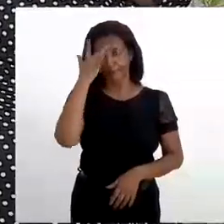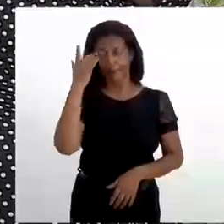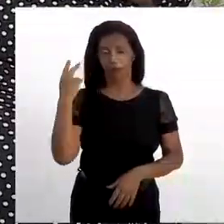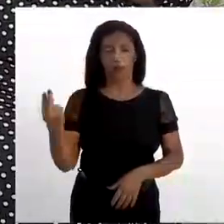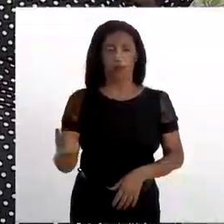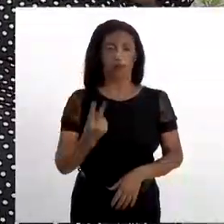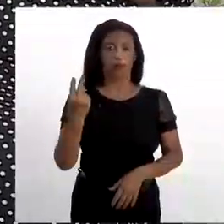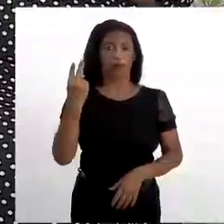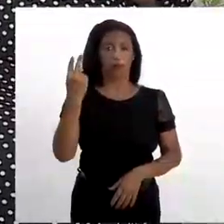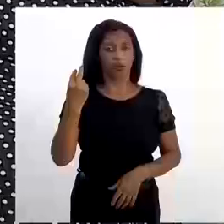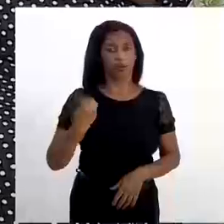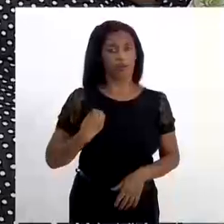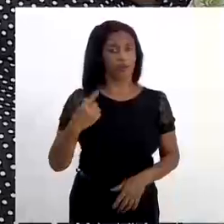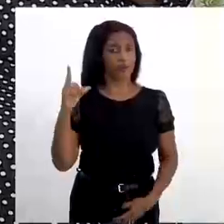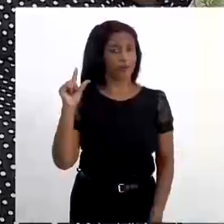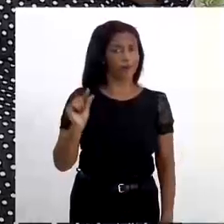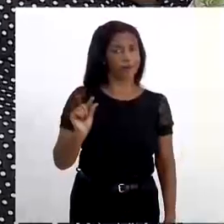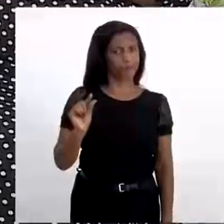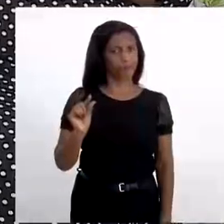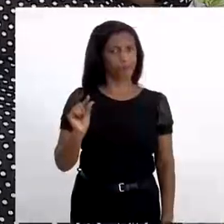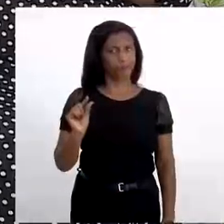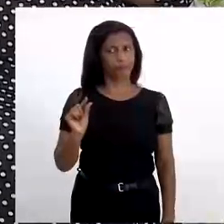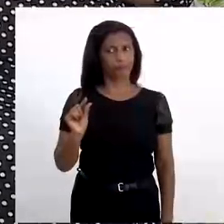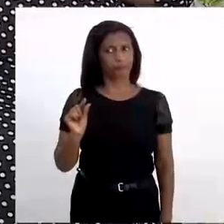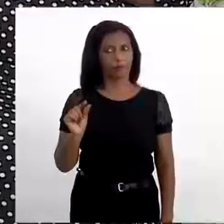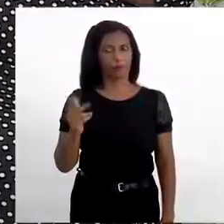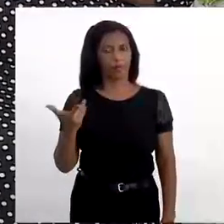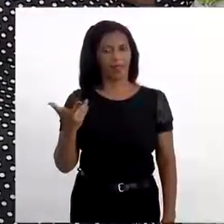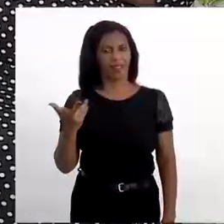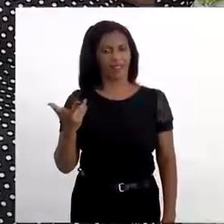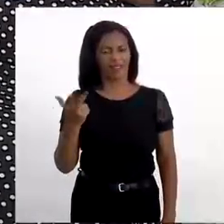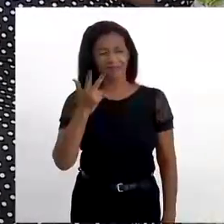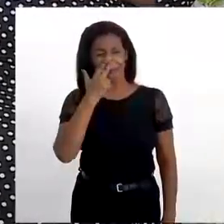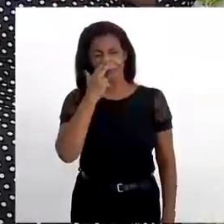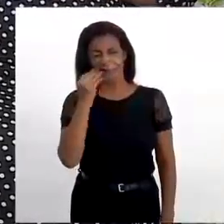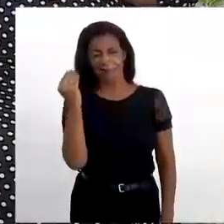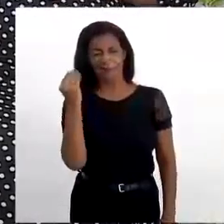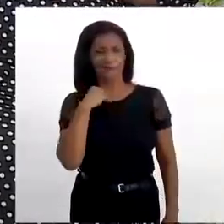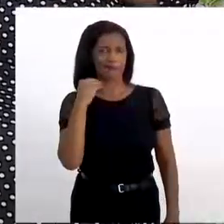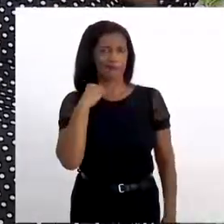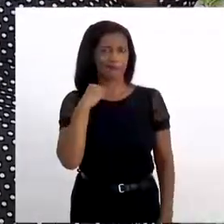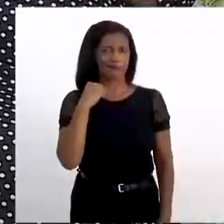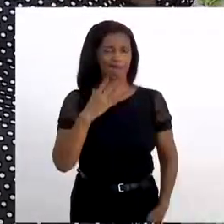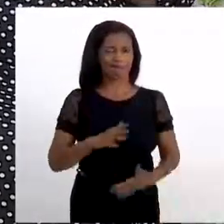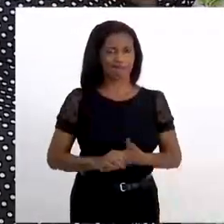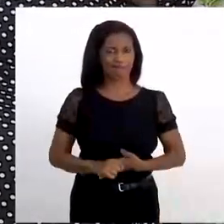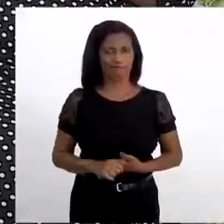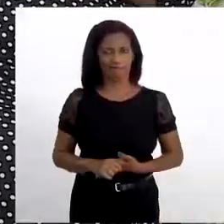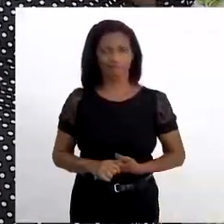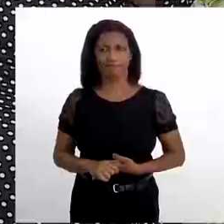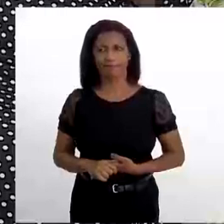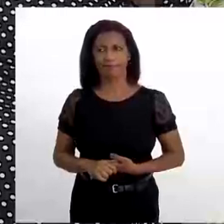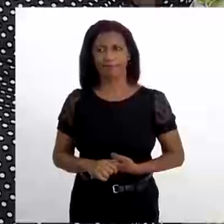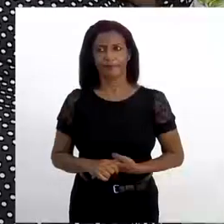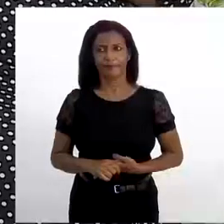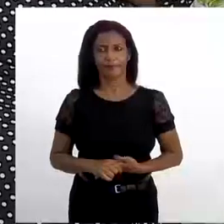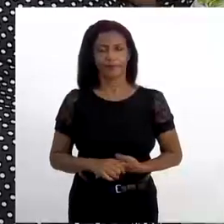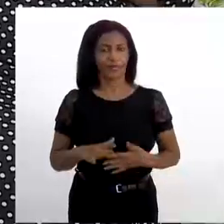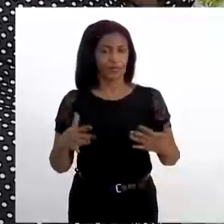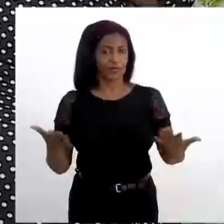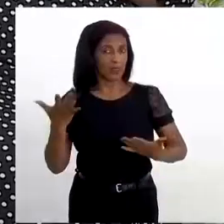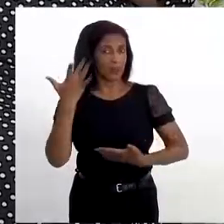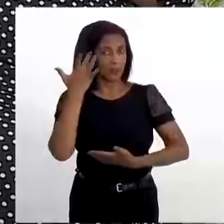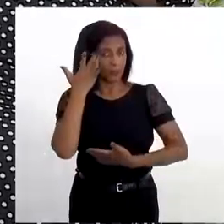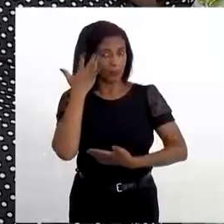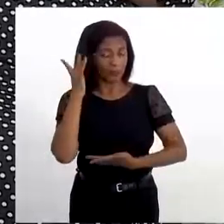aí que as pessoas estão dando pouco valor à vida. Mesmo. Né? Ela ficou meio que banal. Ela caiu na banalidade.